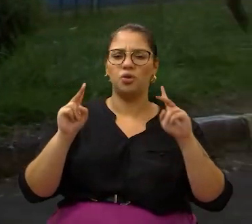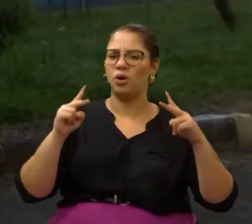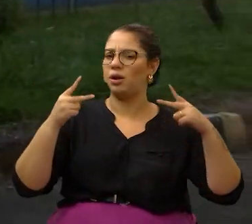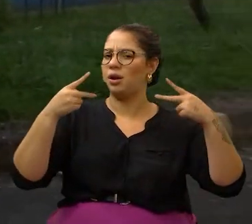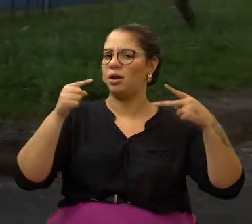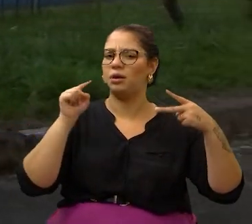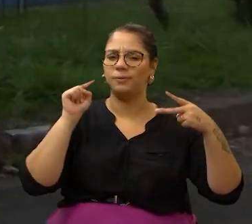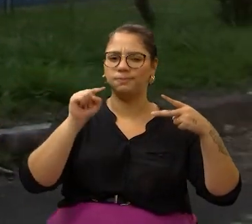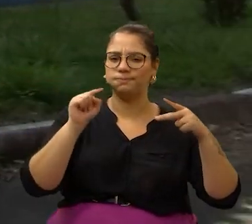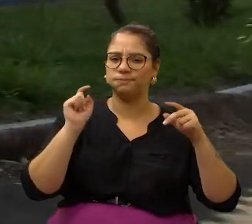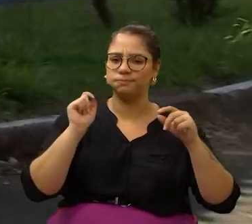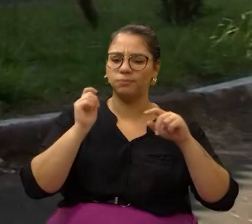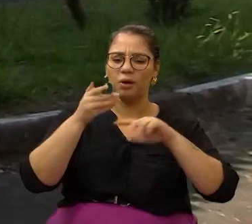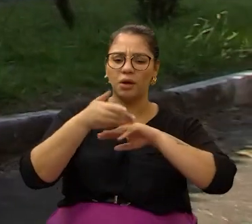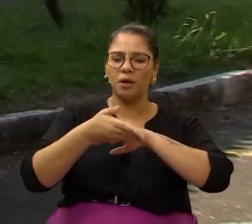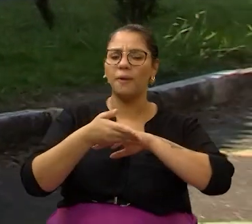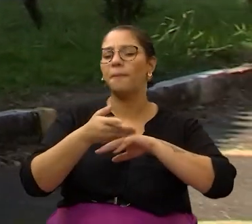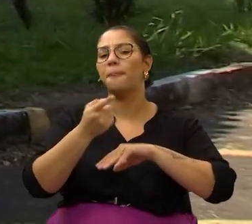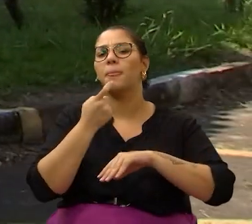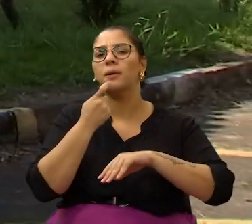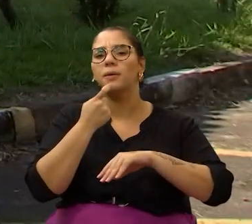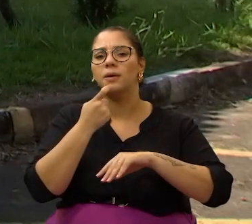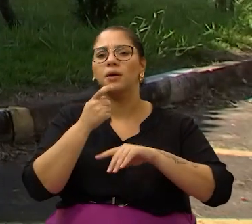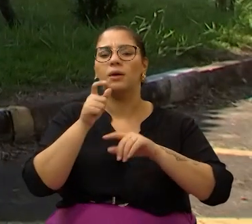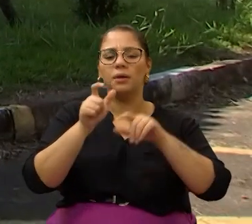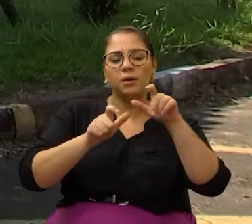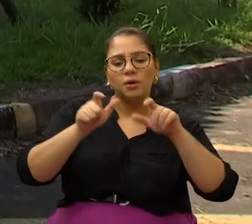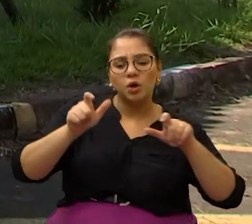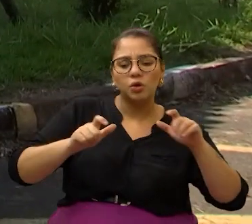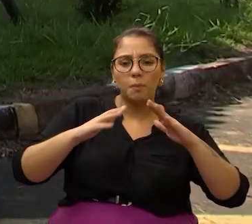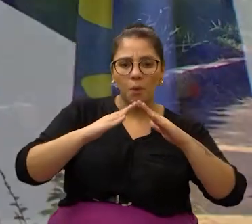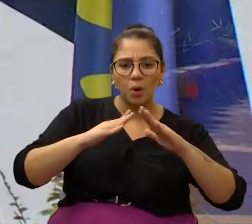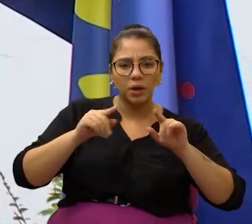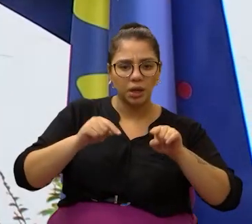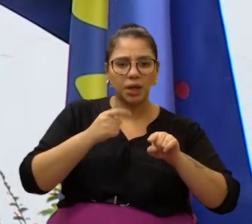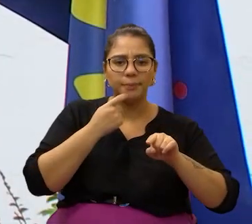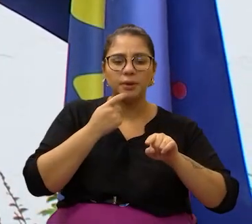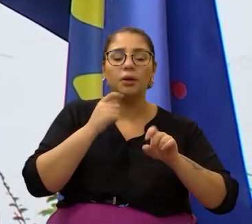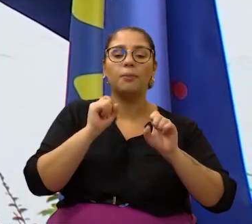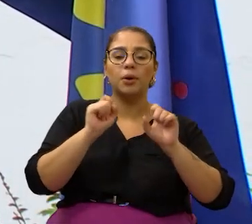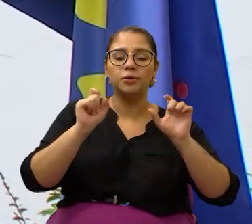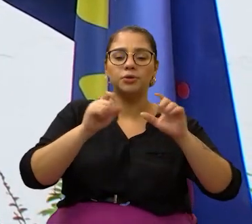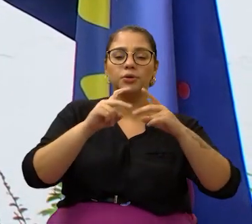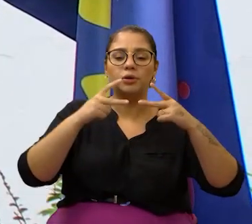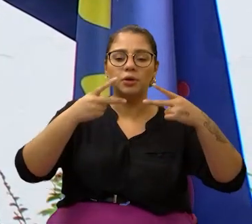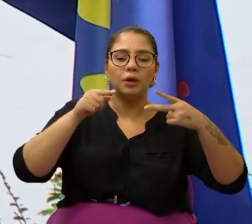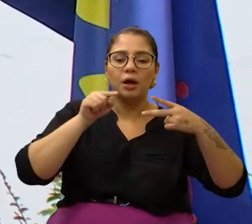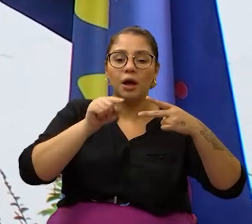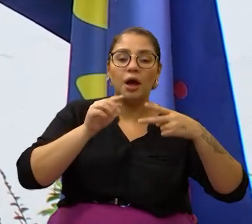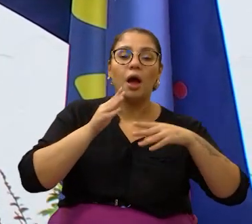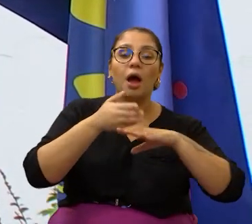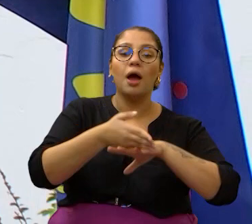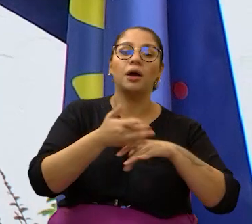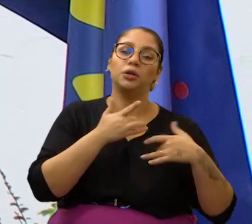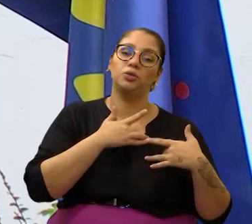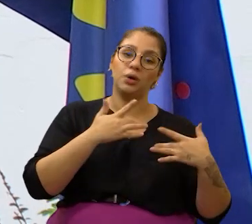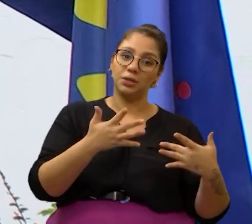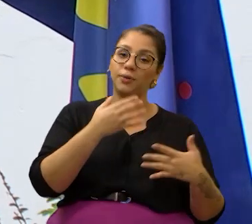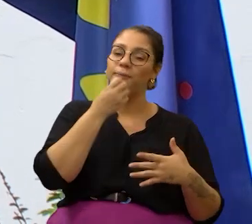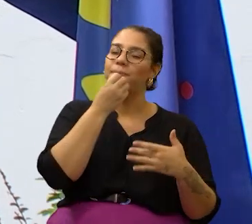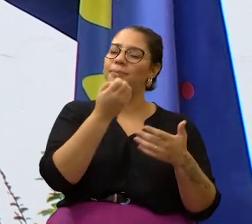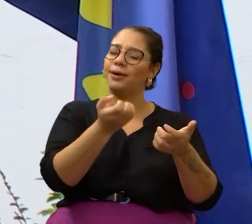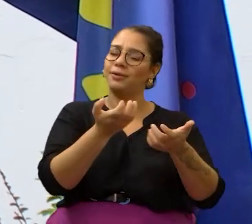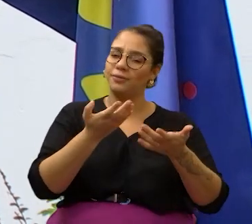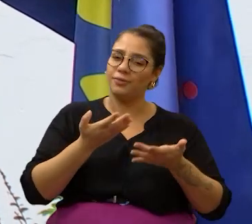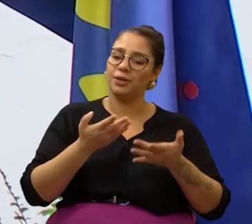onde o campineiro pode acessar e fazer sua doação, que será muito bem-vinda e